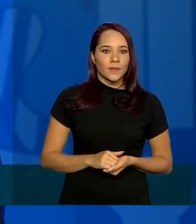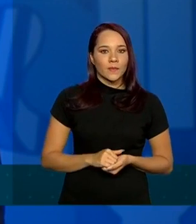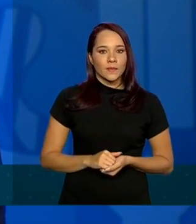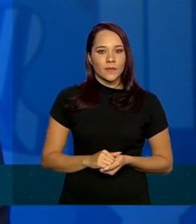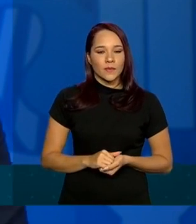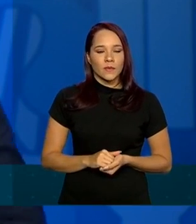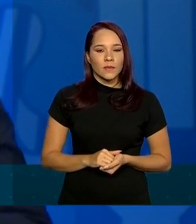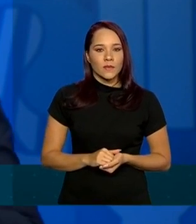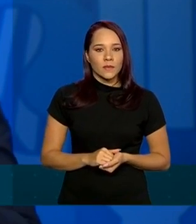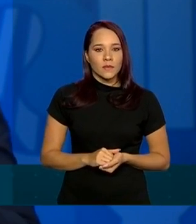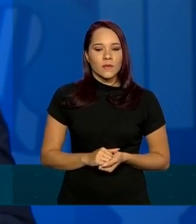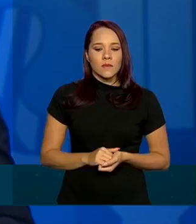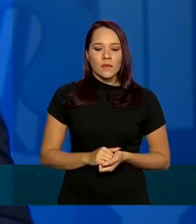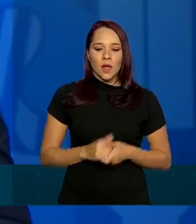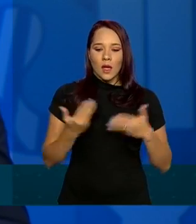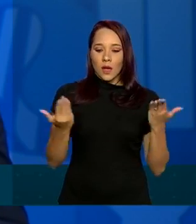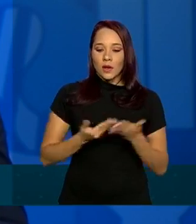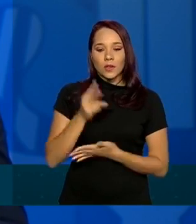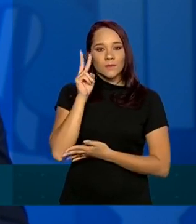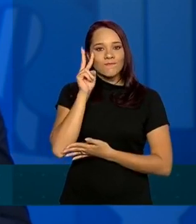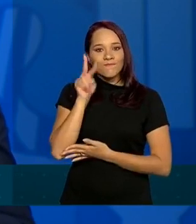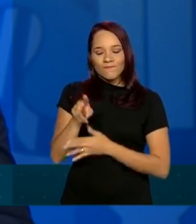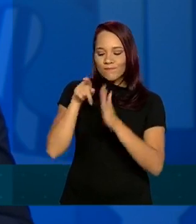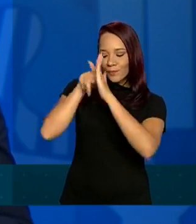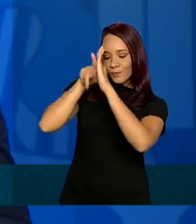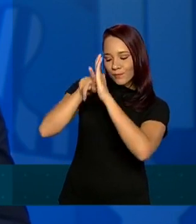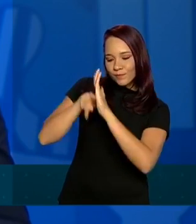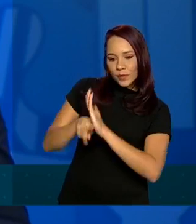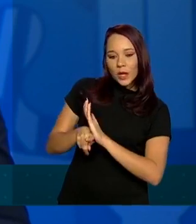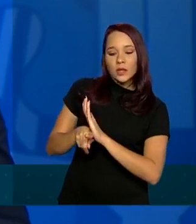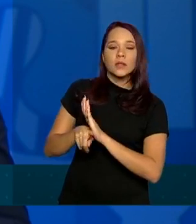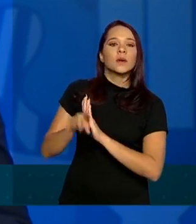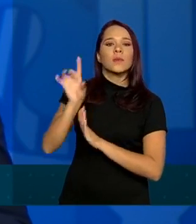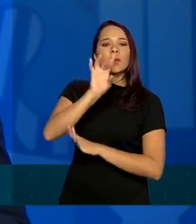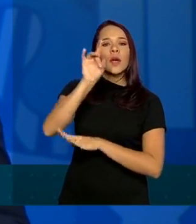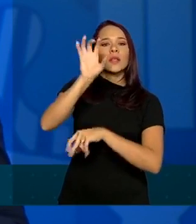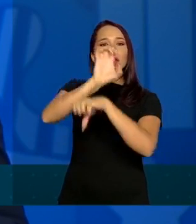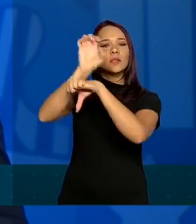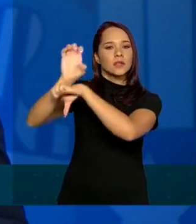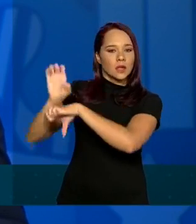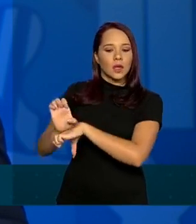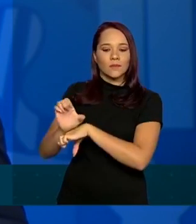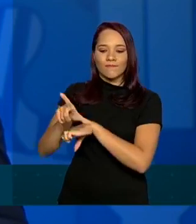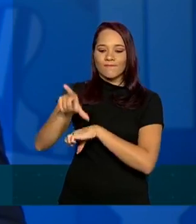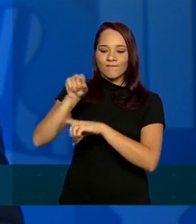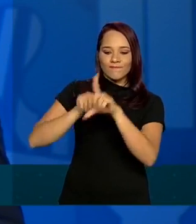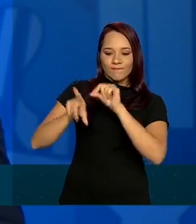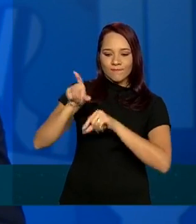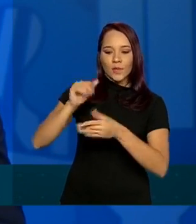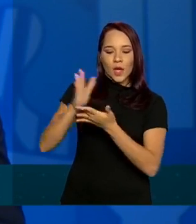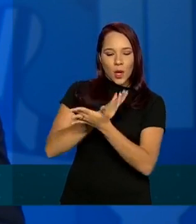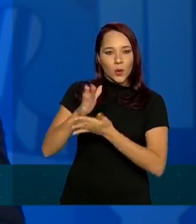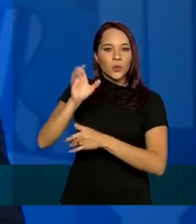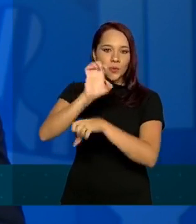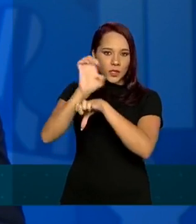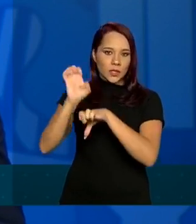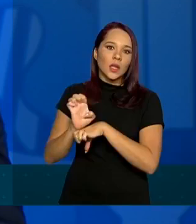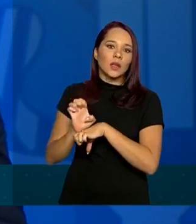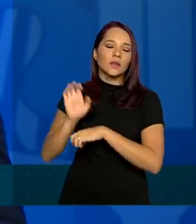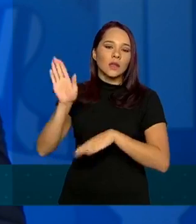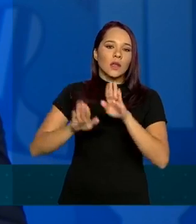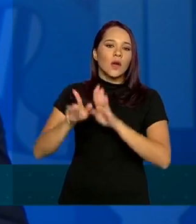Próximo. Agora a gente vai fazer uma análise por estados, vou selecionar alguns estados e algumas regiões